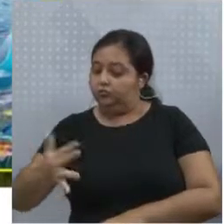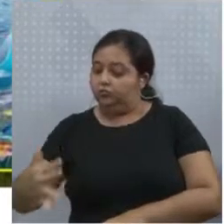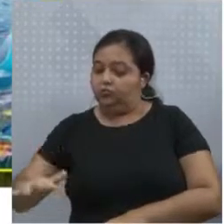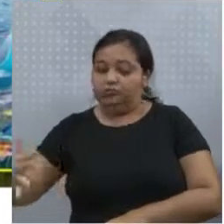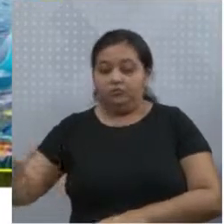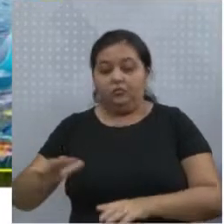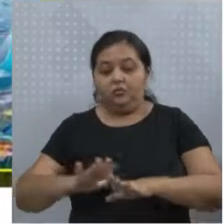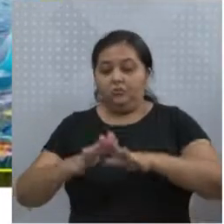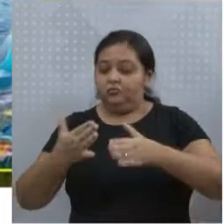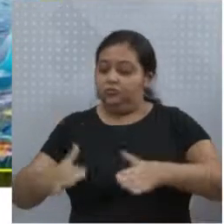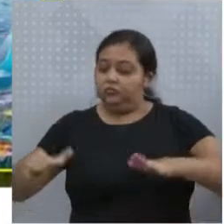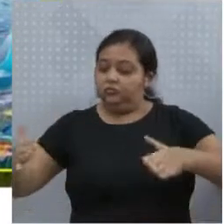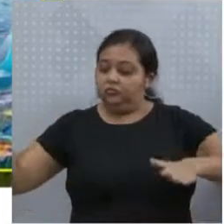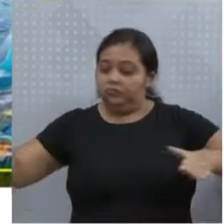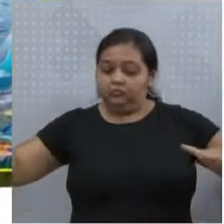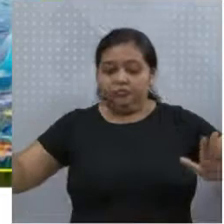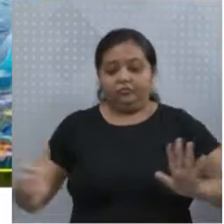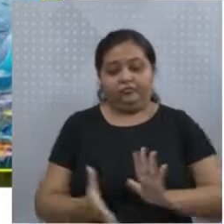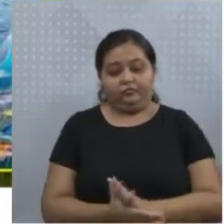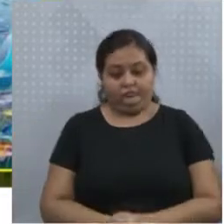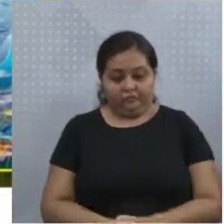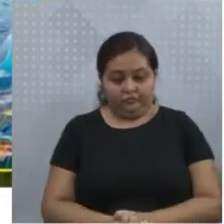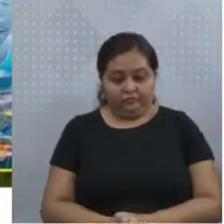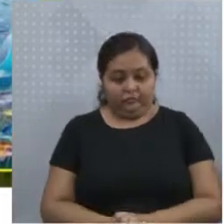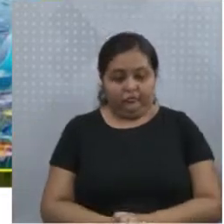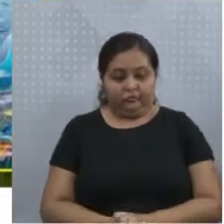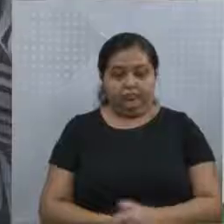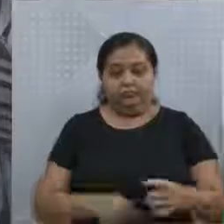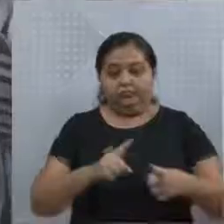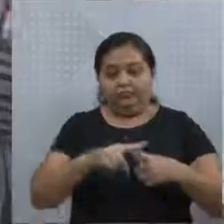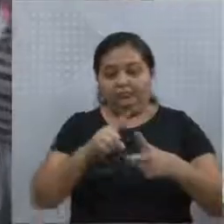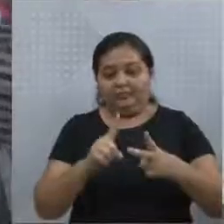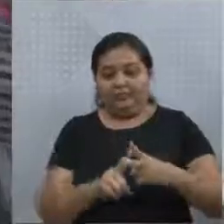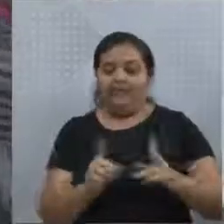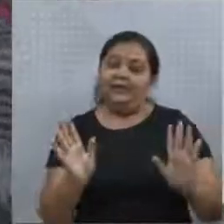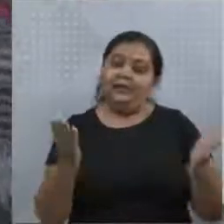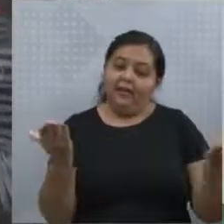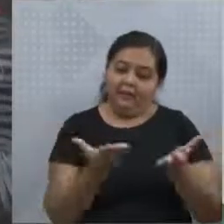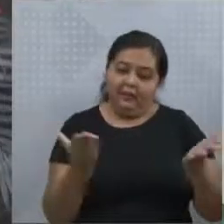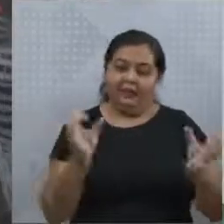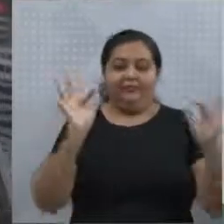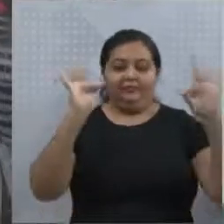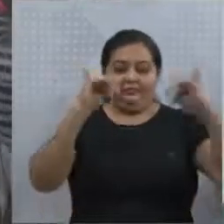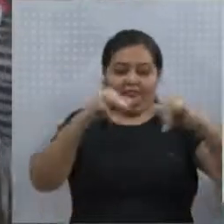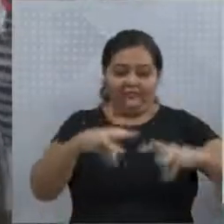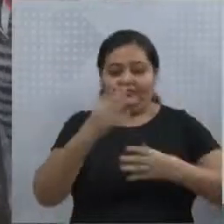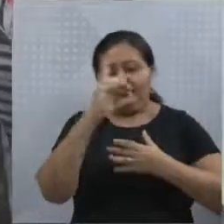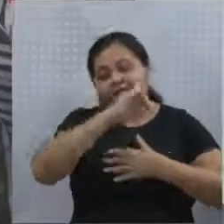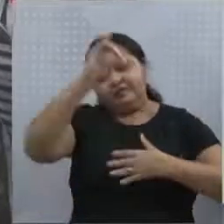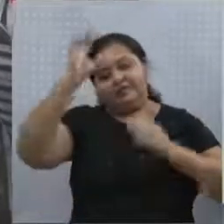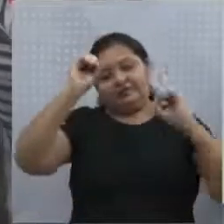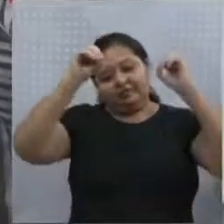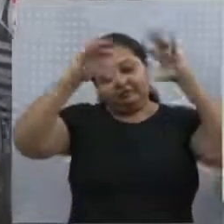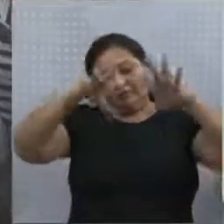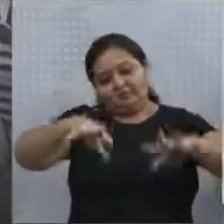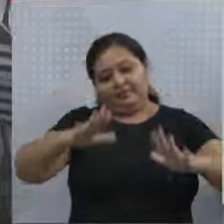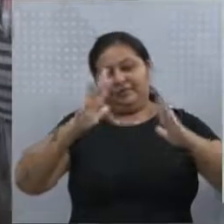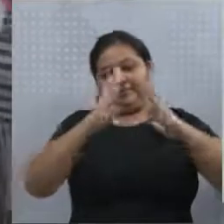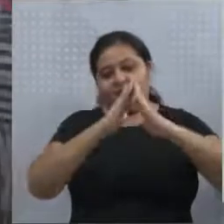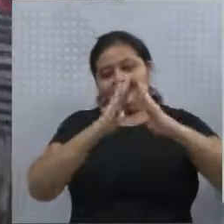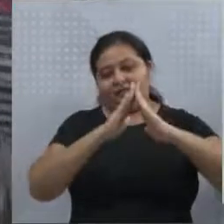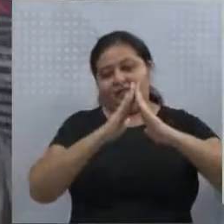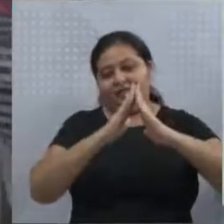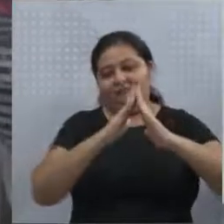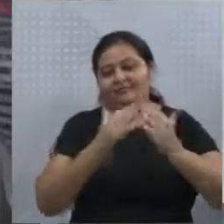na imagem está faltando essa, ecossistema aquático. E aqui acaba a nossa aula. Deus abençoe e se cuide. Fique em casa.